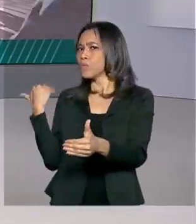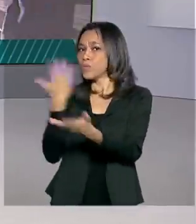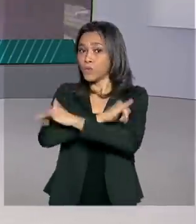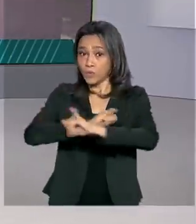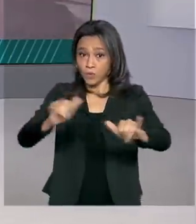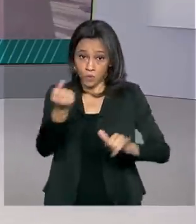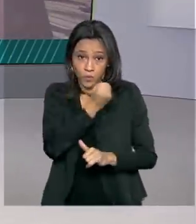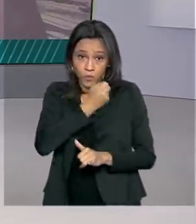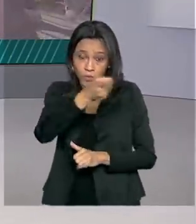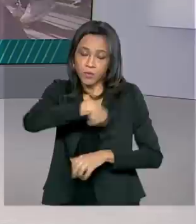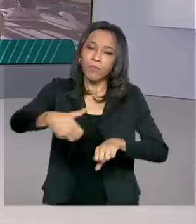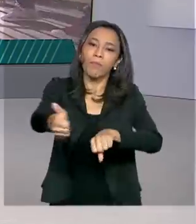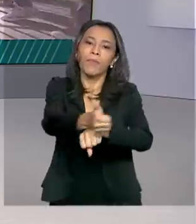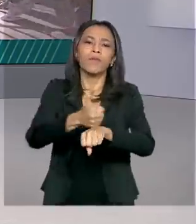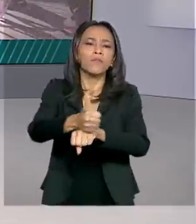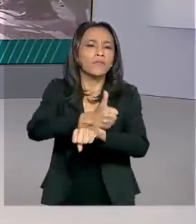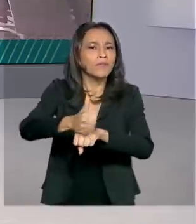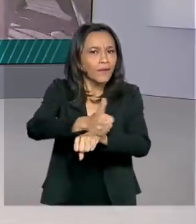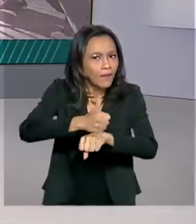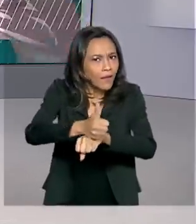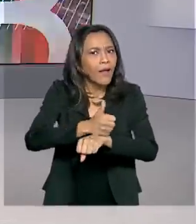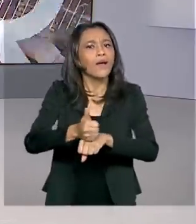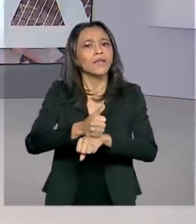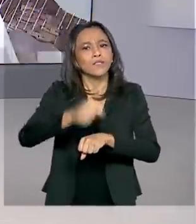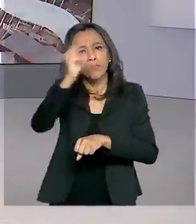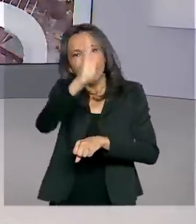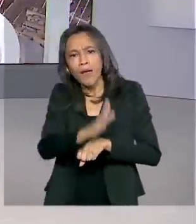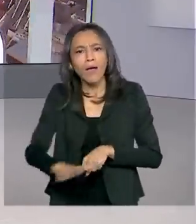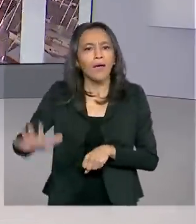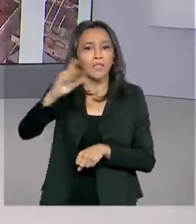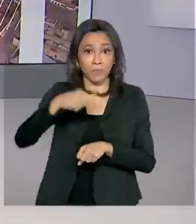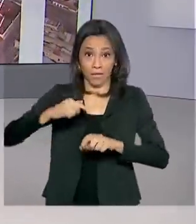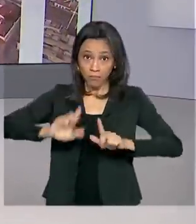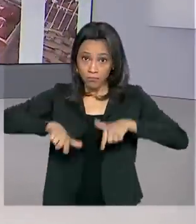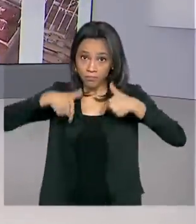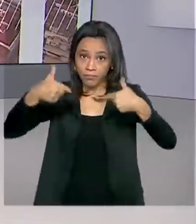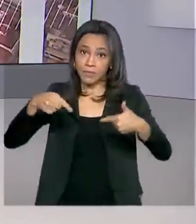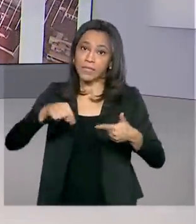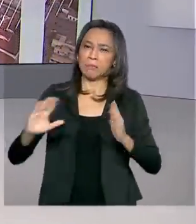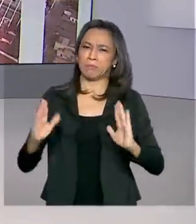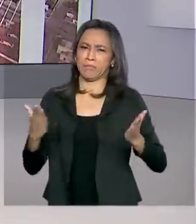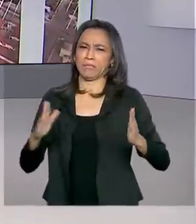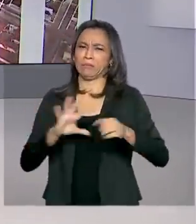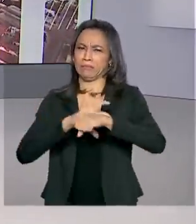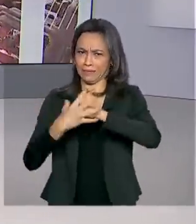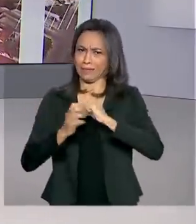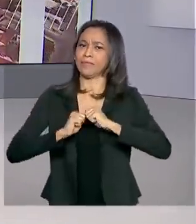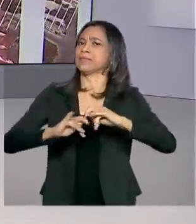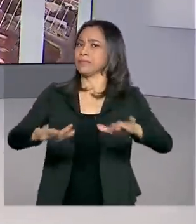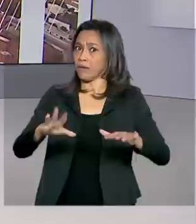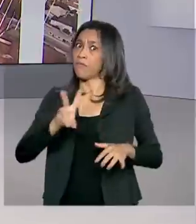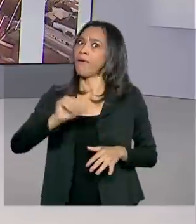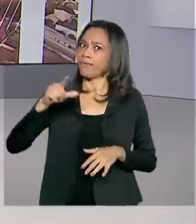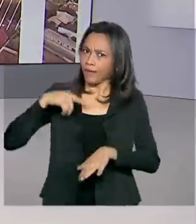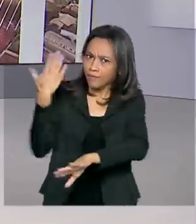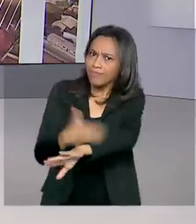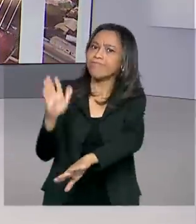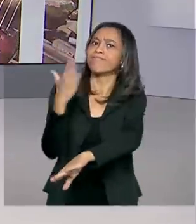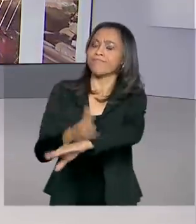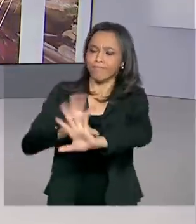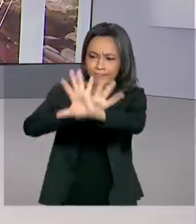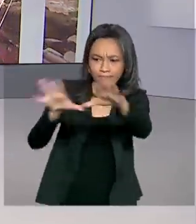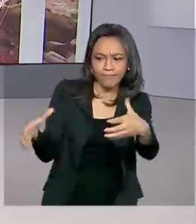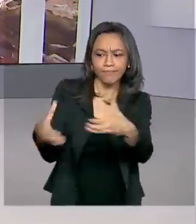profissionais de saúde disponíveis no país para atuar durante a pandemia de coronavírus. E haverá capacitação para